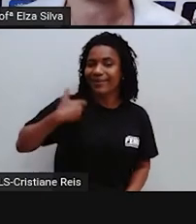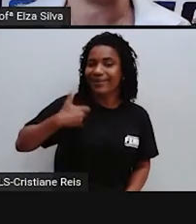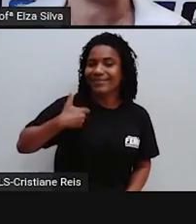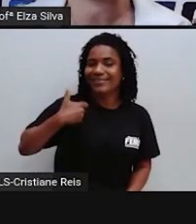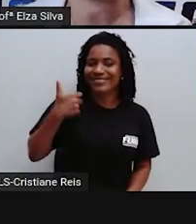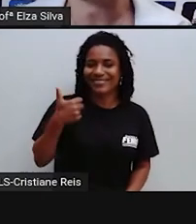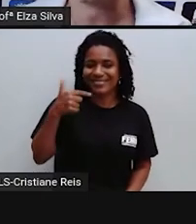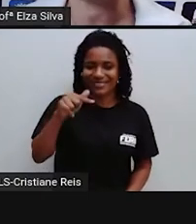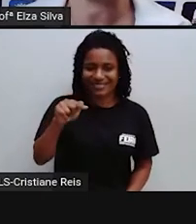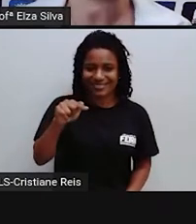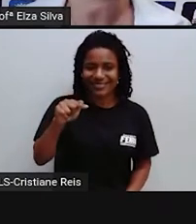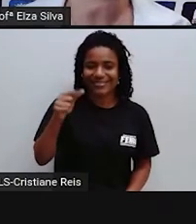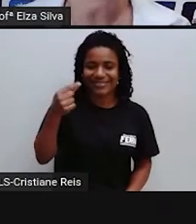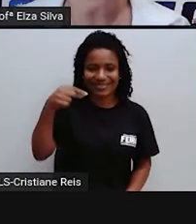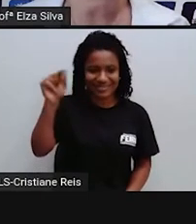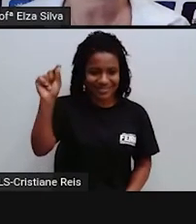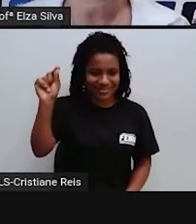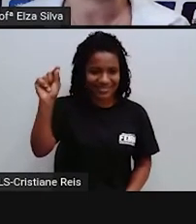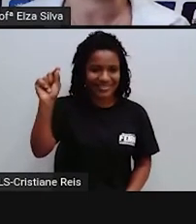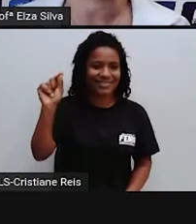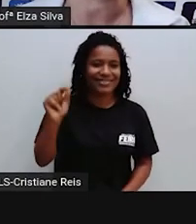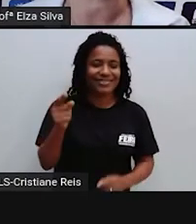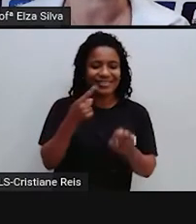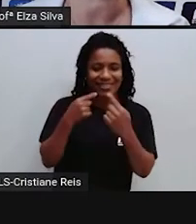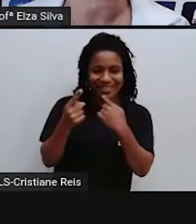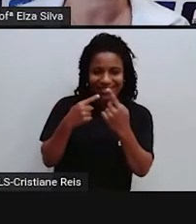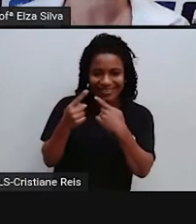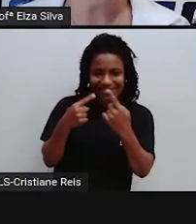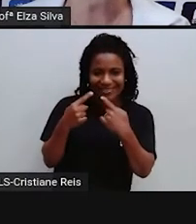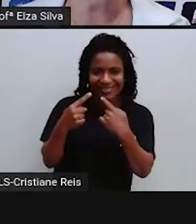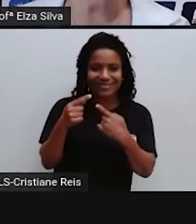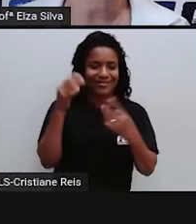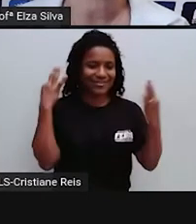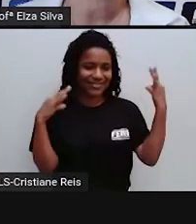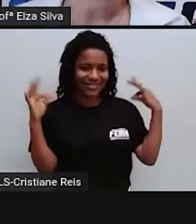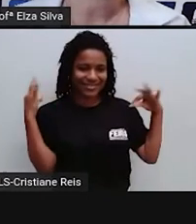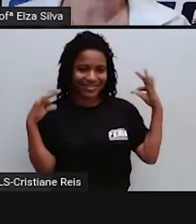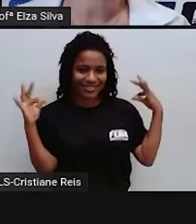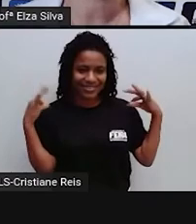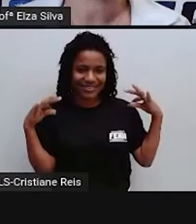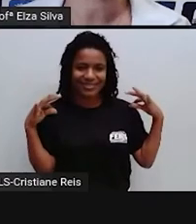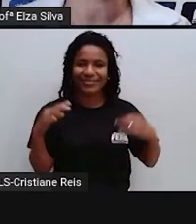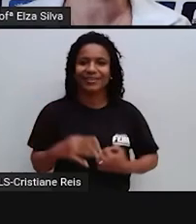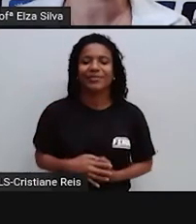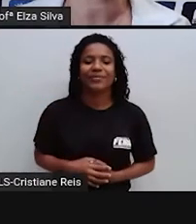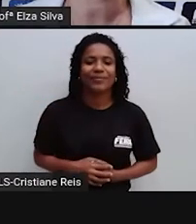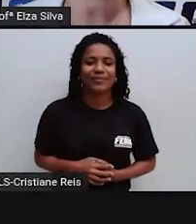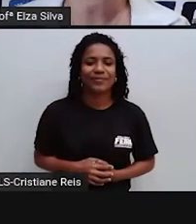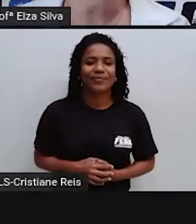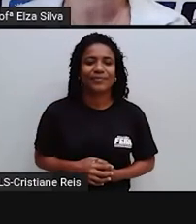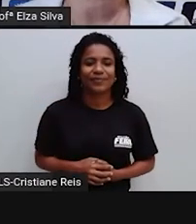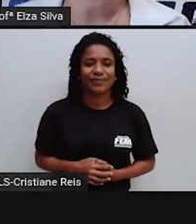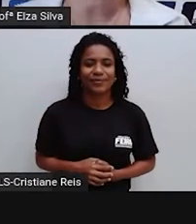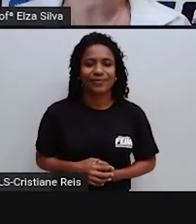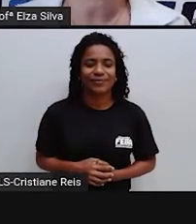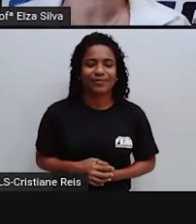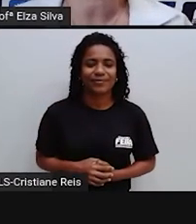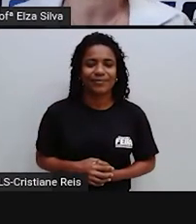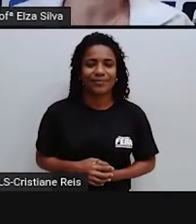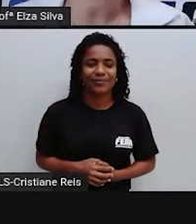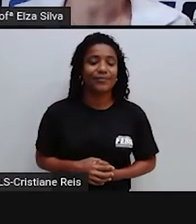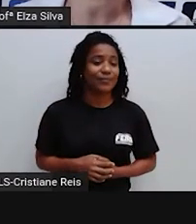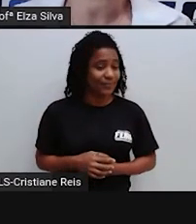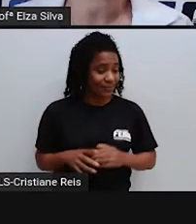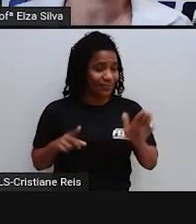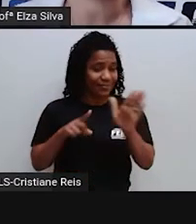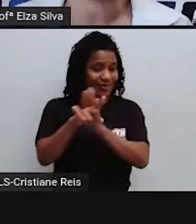anos Na época Da viagem Da turista Next one Number seven Qual foi